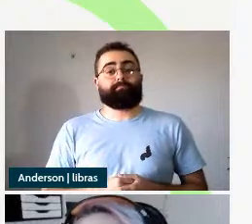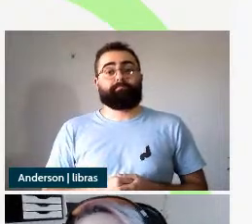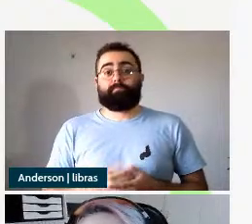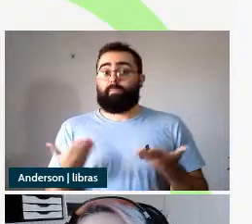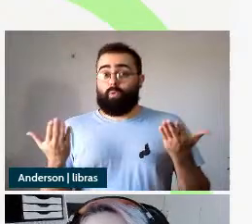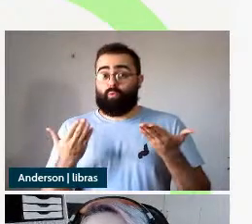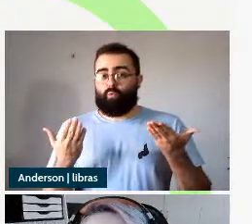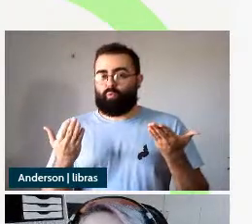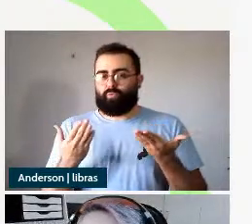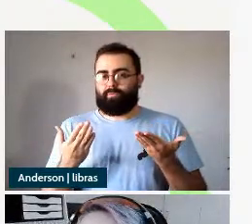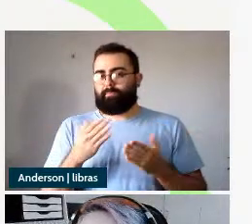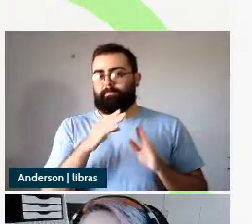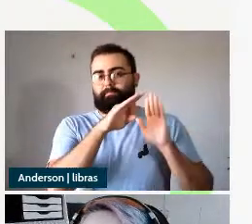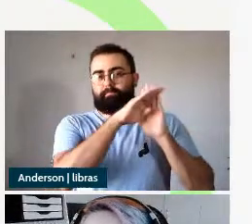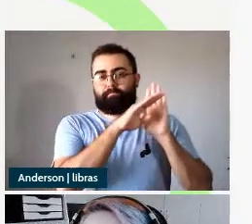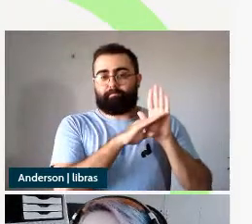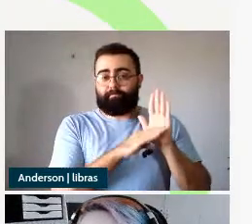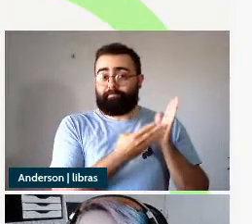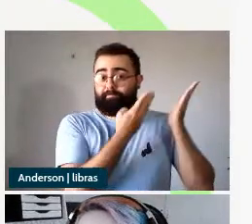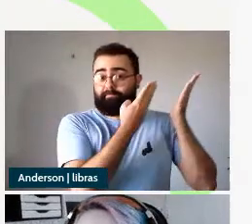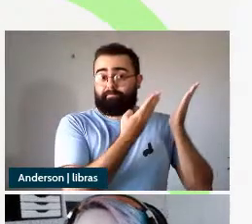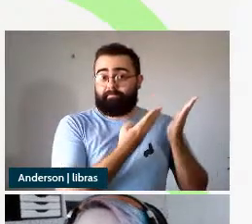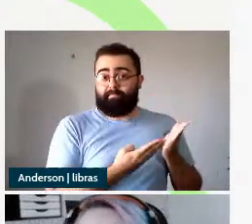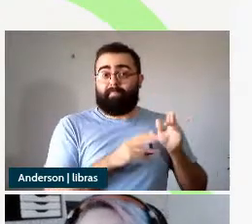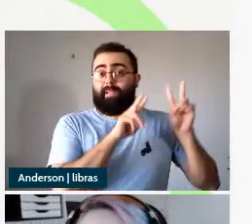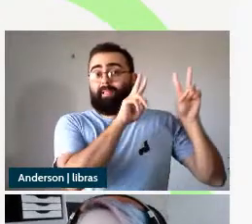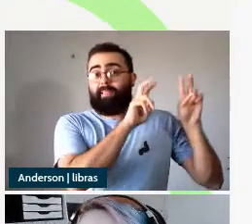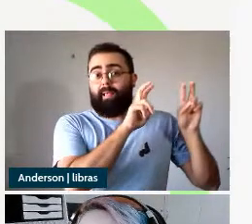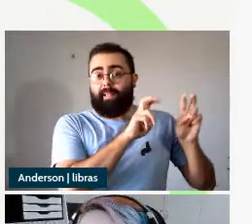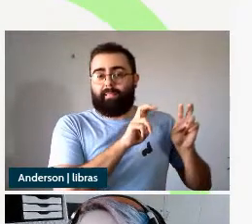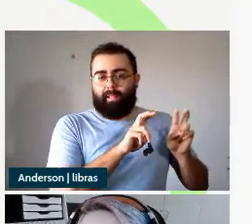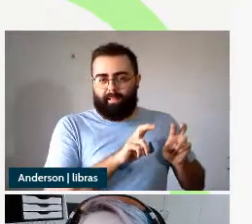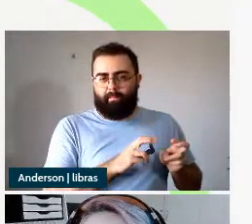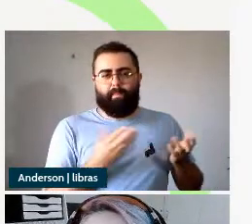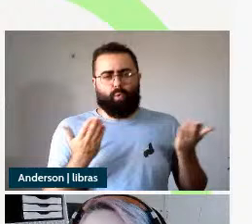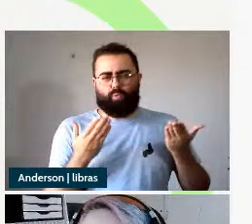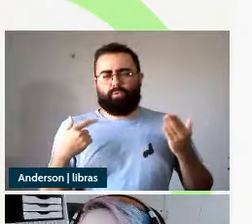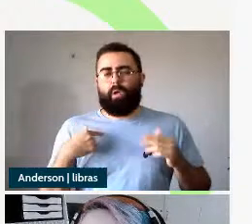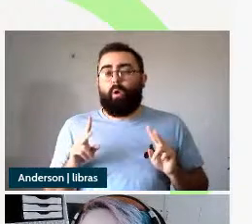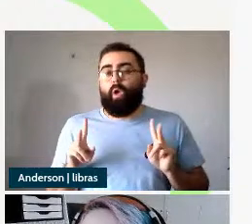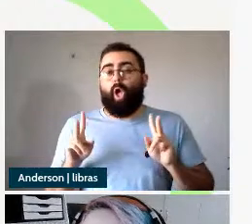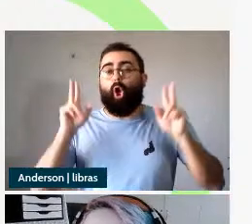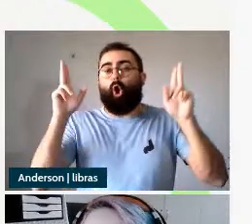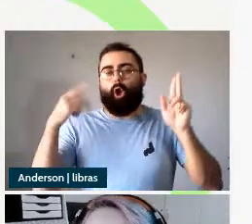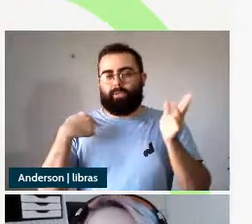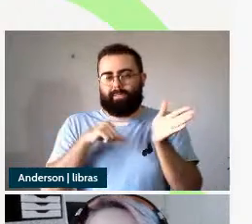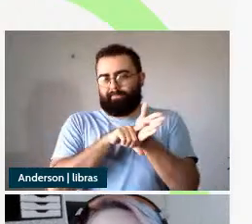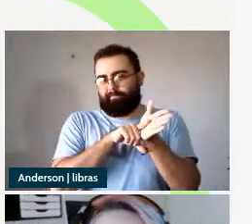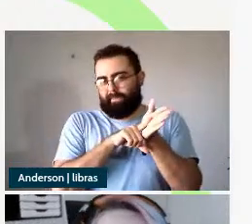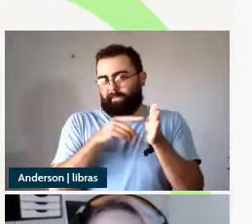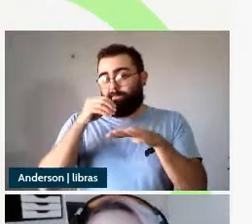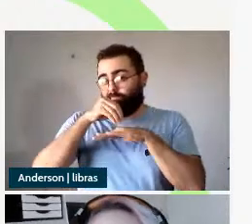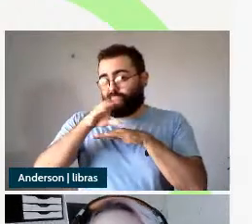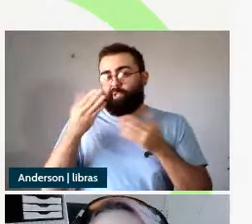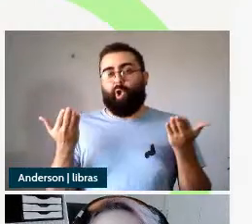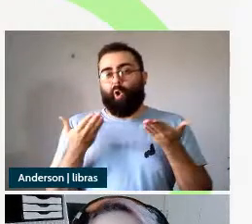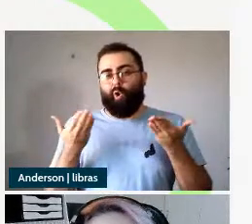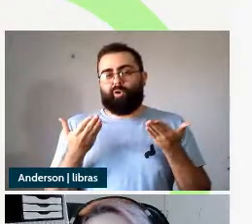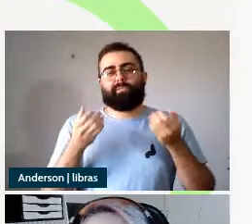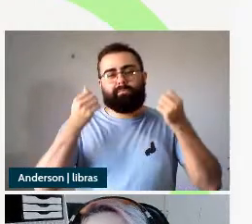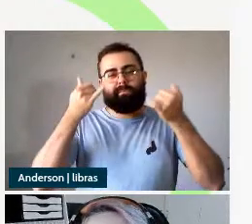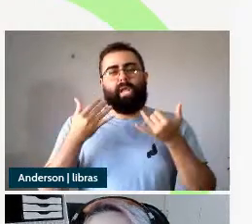alguns tópicos né então a gente vai falar vai ter um recorte do objeto de estudo vamos falar um pouquinho sobre o quadro teórico